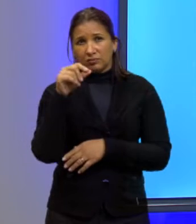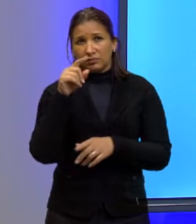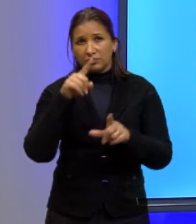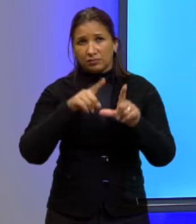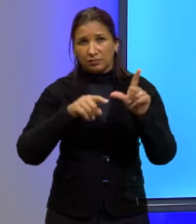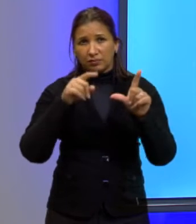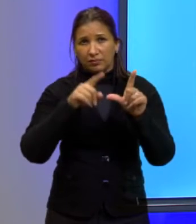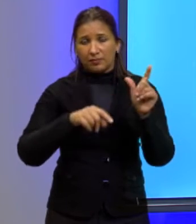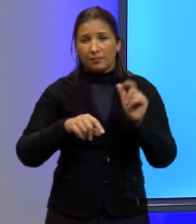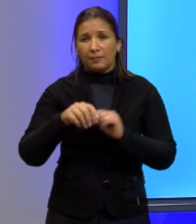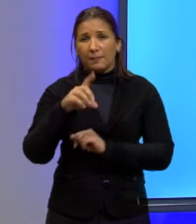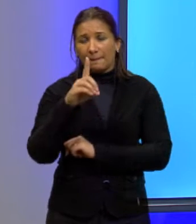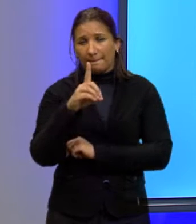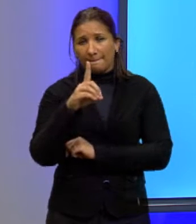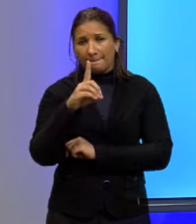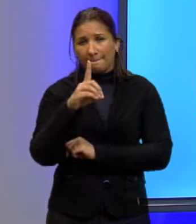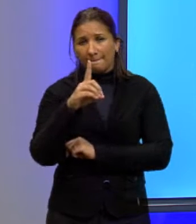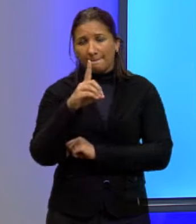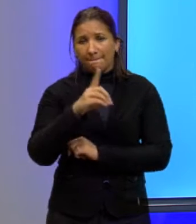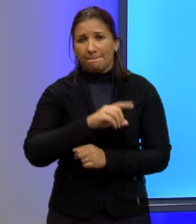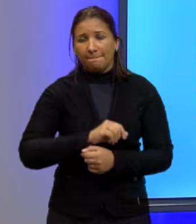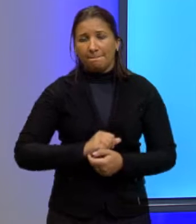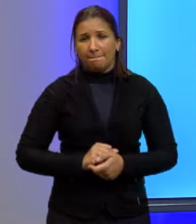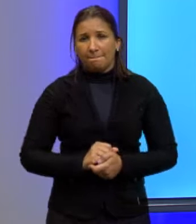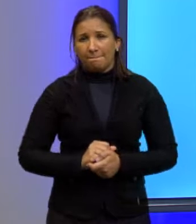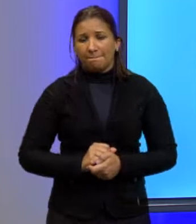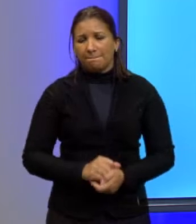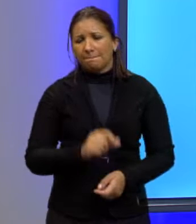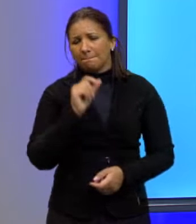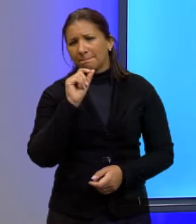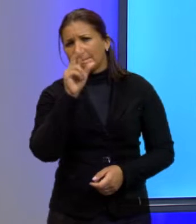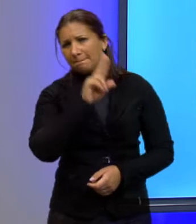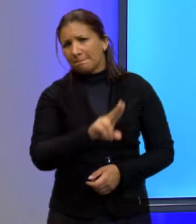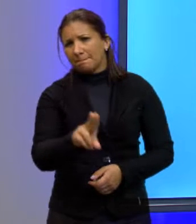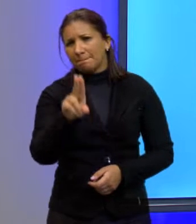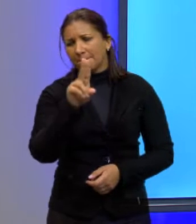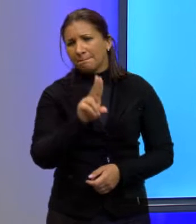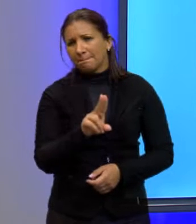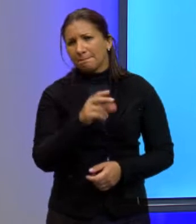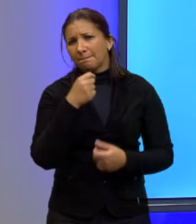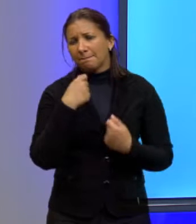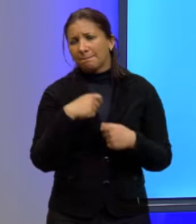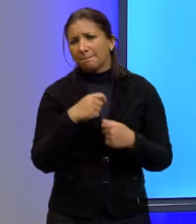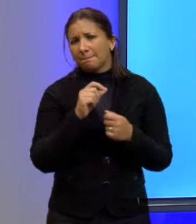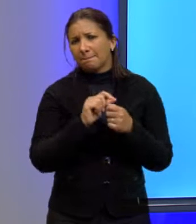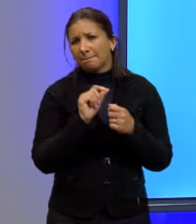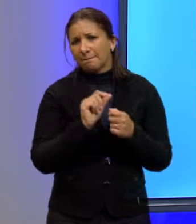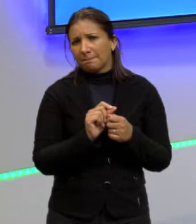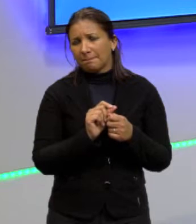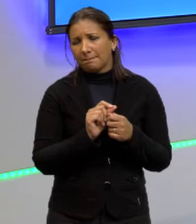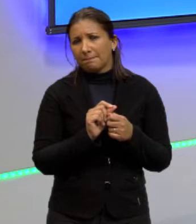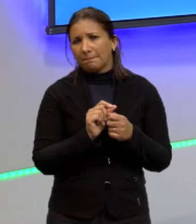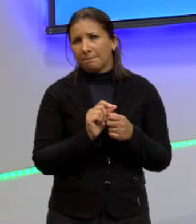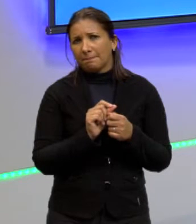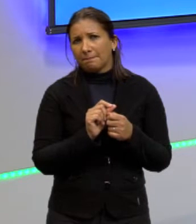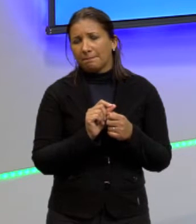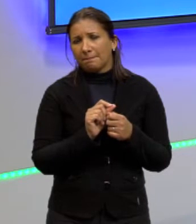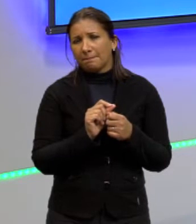a alternativa D. Então, o que nós usamos aqui para nós fazermos? Nós usamos